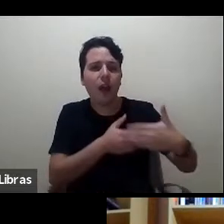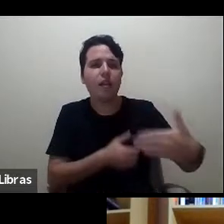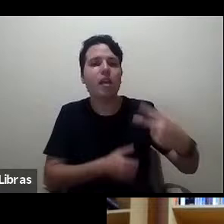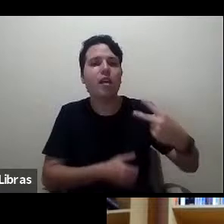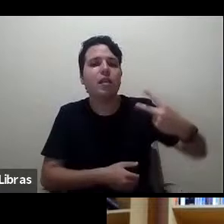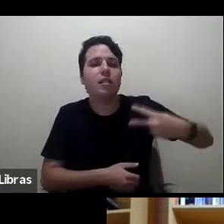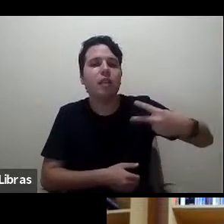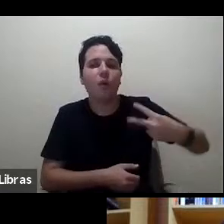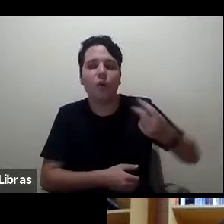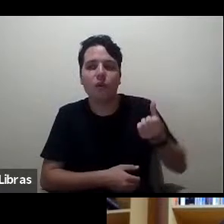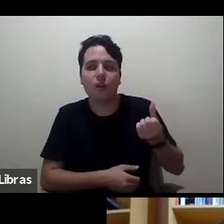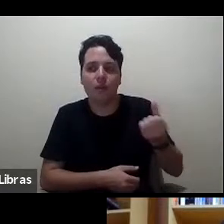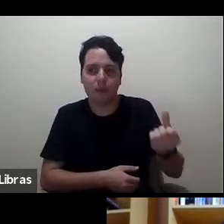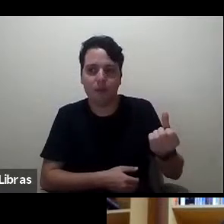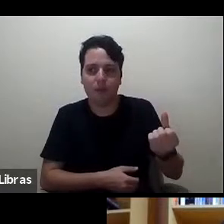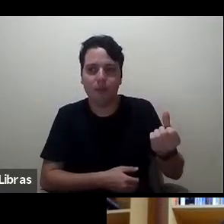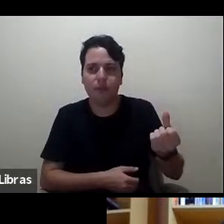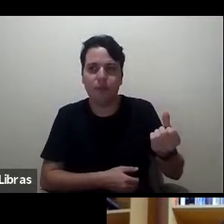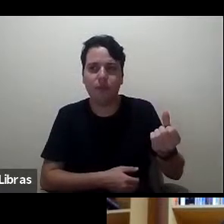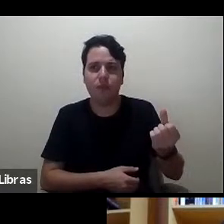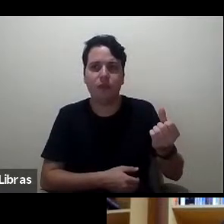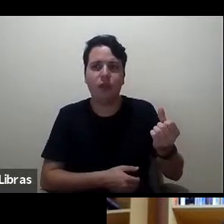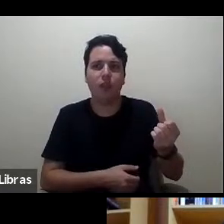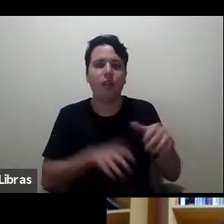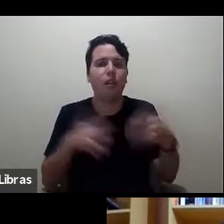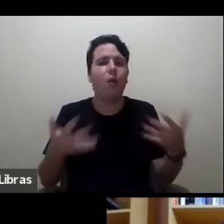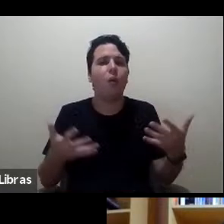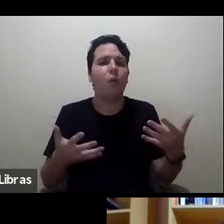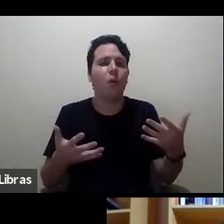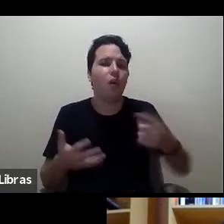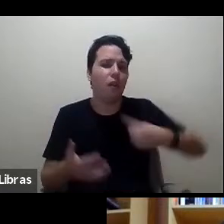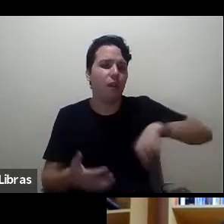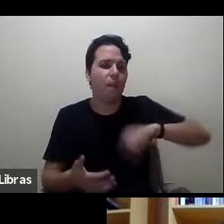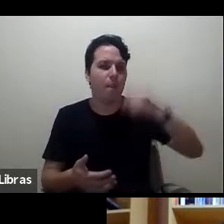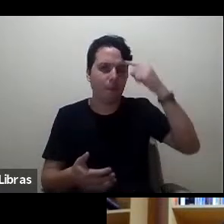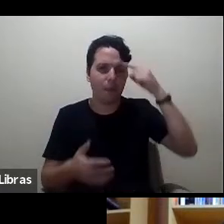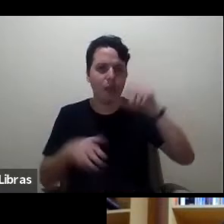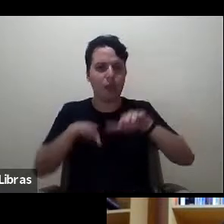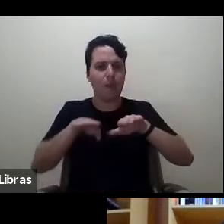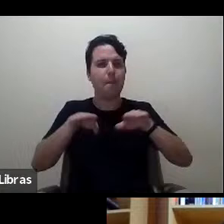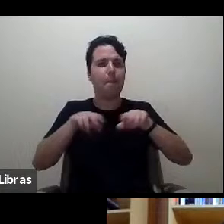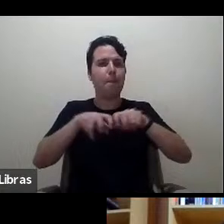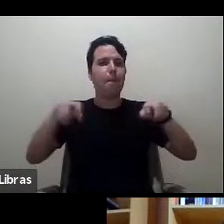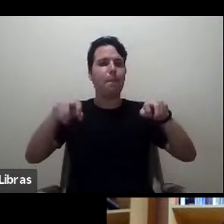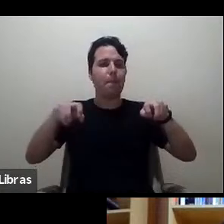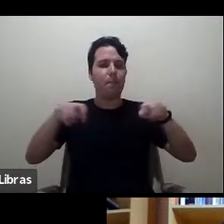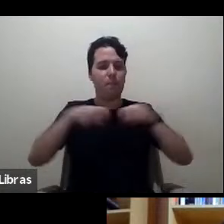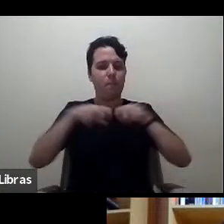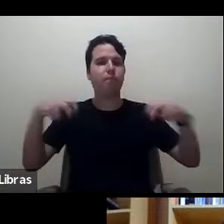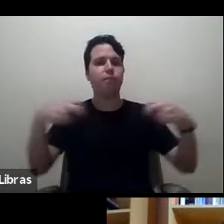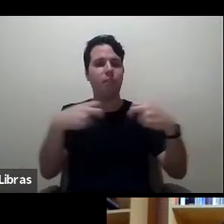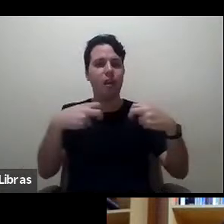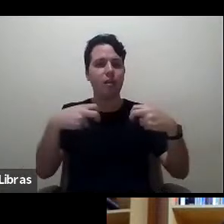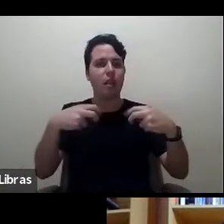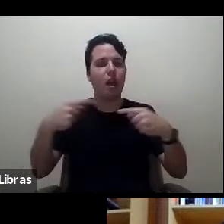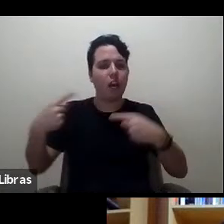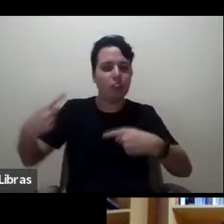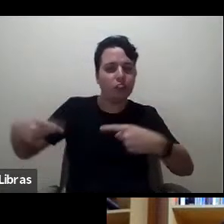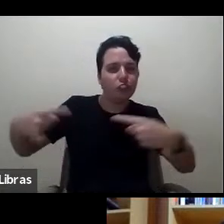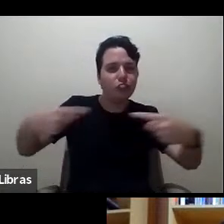semestre né então quando a gente pensa em mesas de debate sessões especiais né